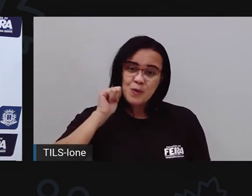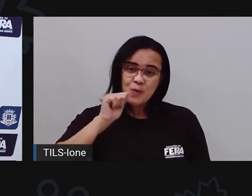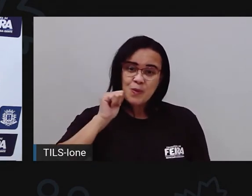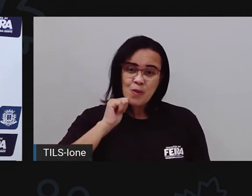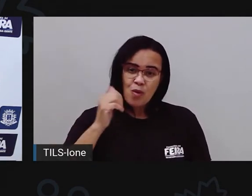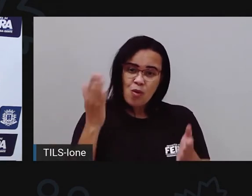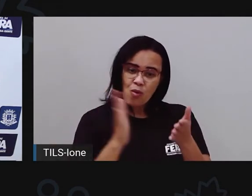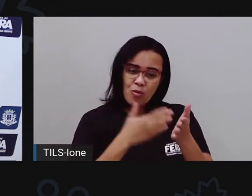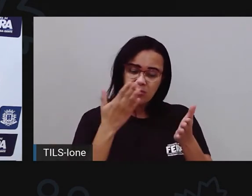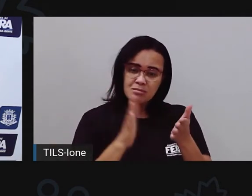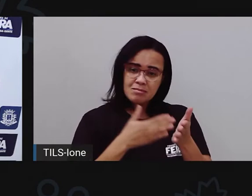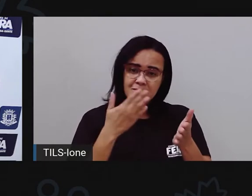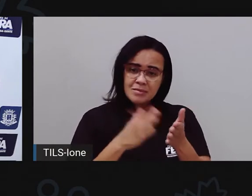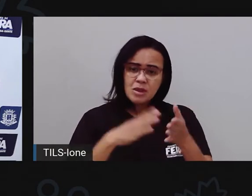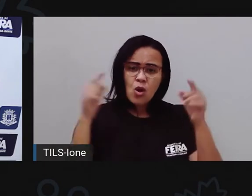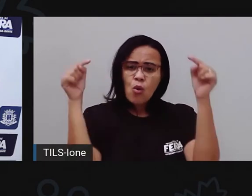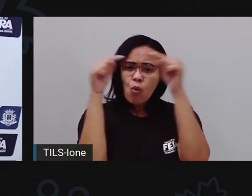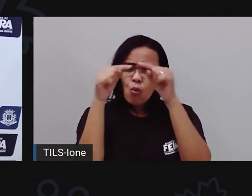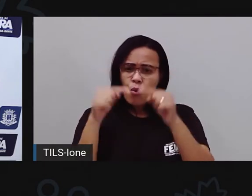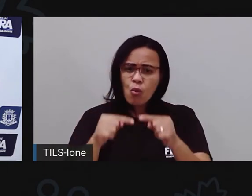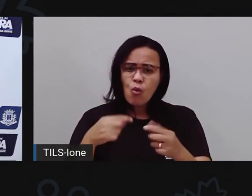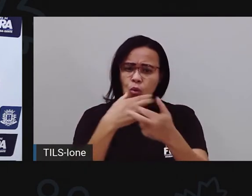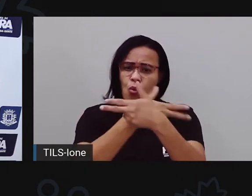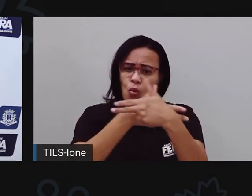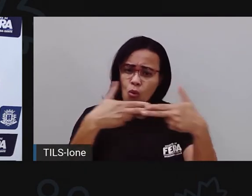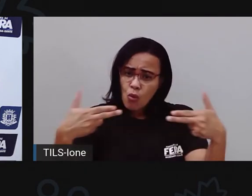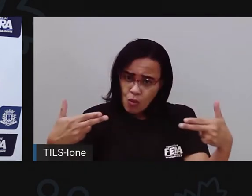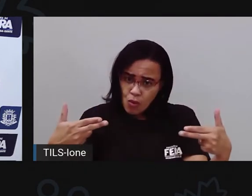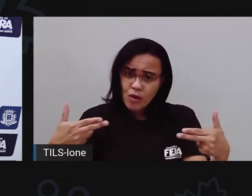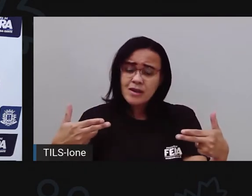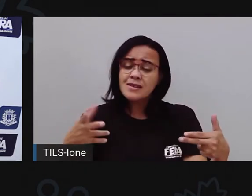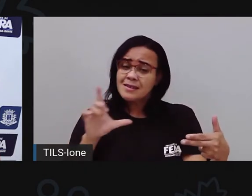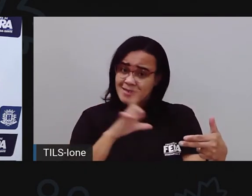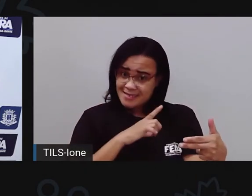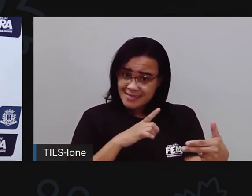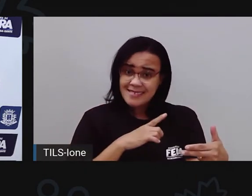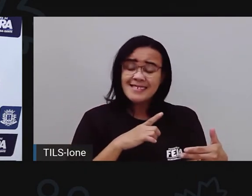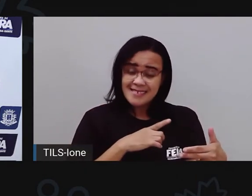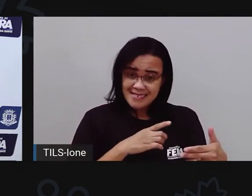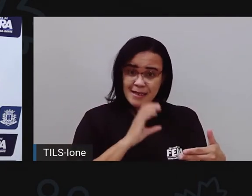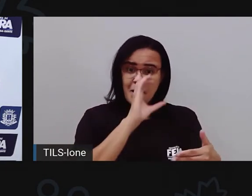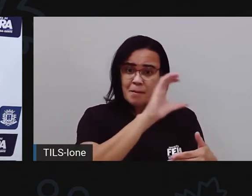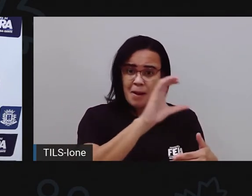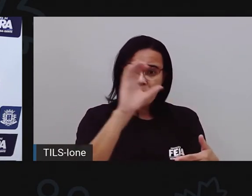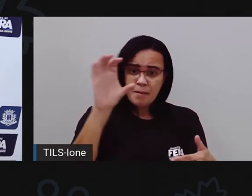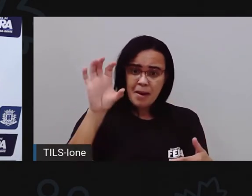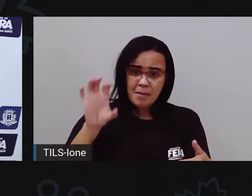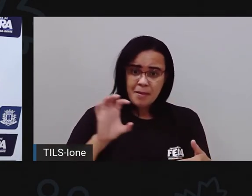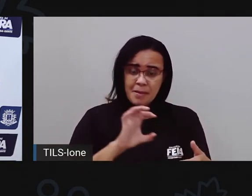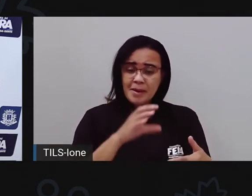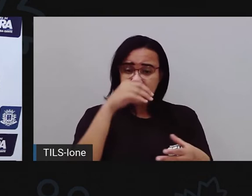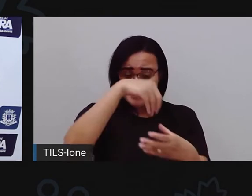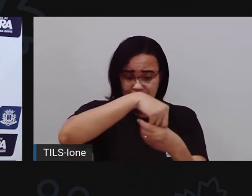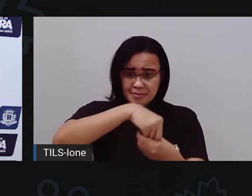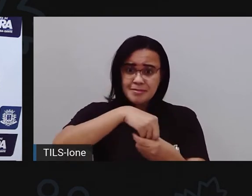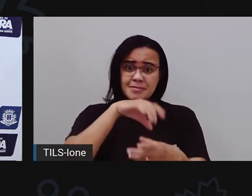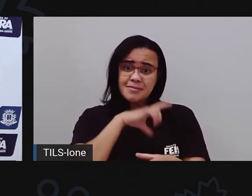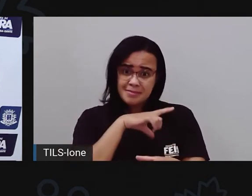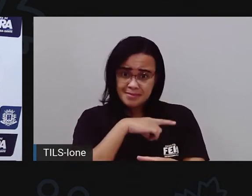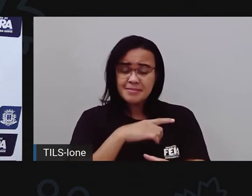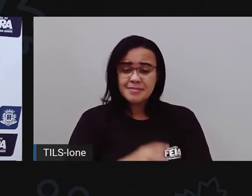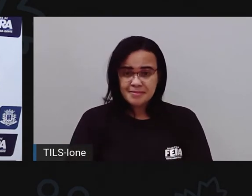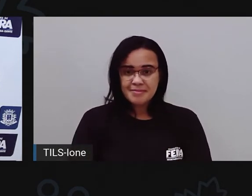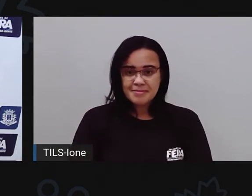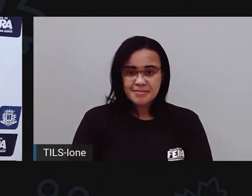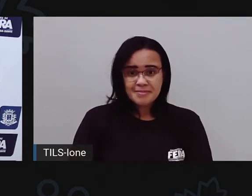vem mostrando objetos, Vem mostrando, primeiro, a gente vê partes do objeto. Deixa a Pró voltar aqui, pronto. Deixa a